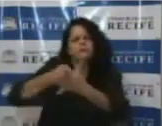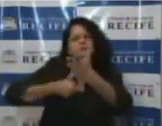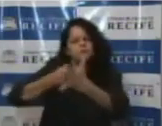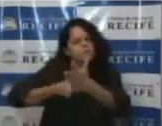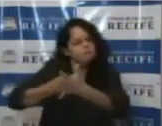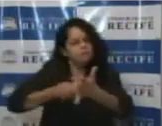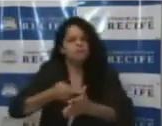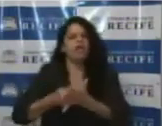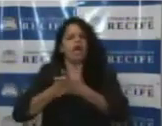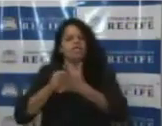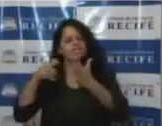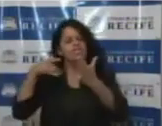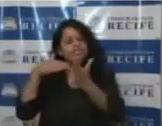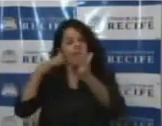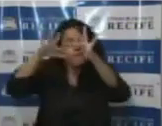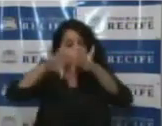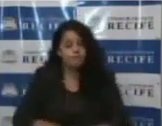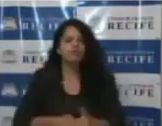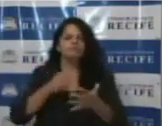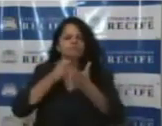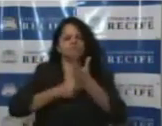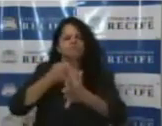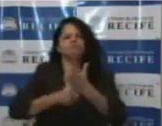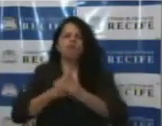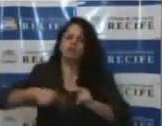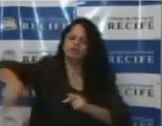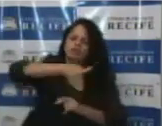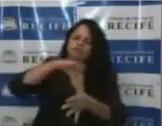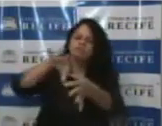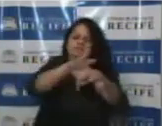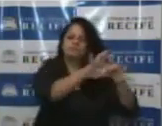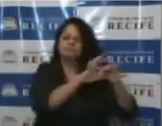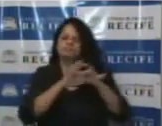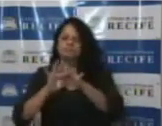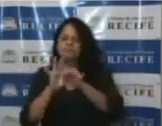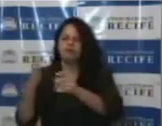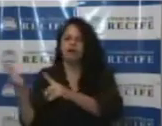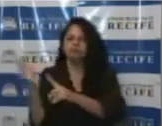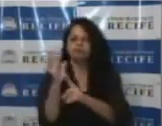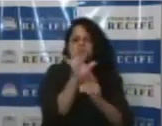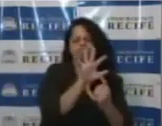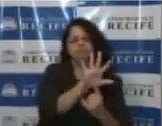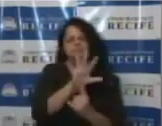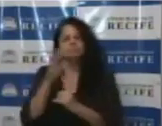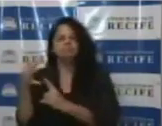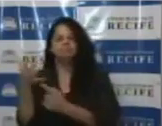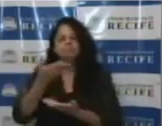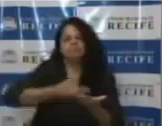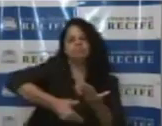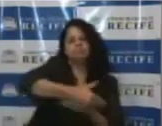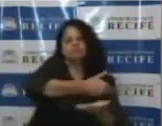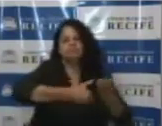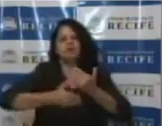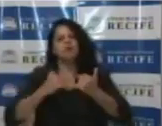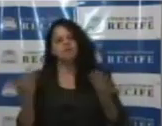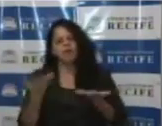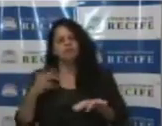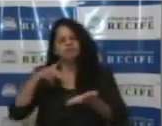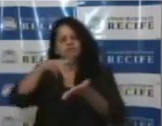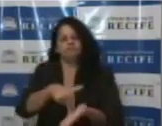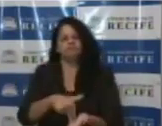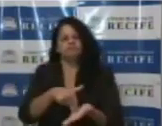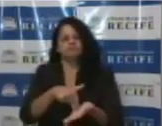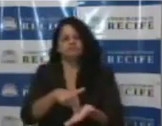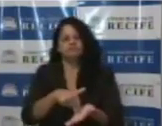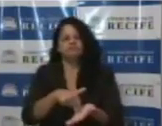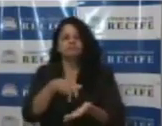realmente, de fato, nos unirmos para que hoje a gente pudesse estar aqui. Então, eu